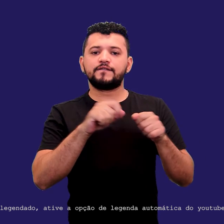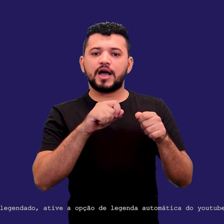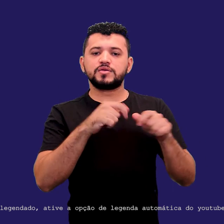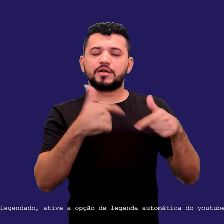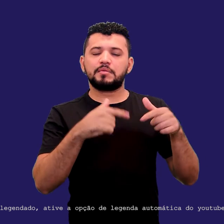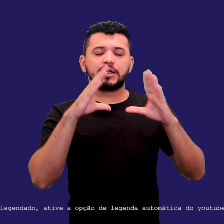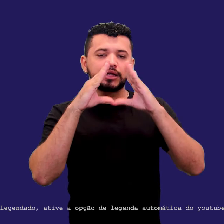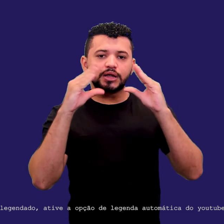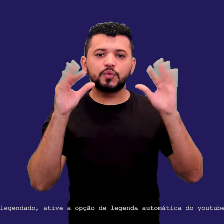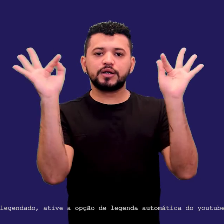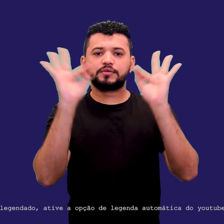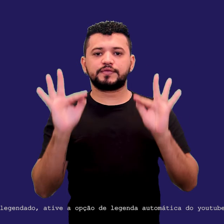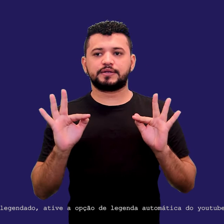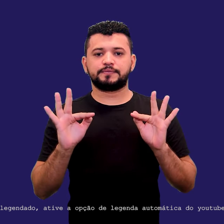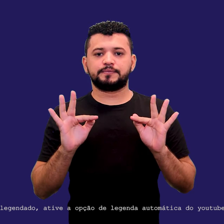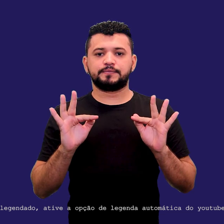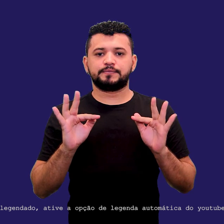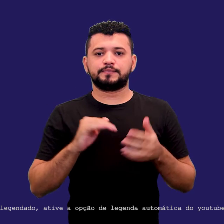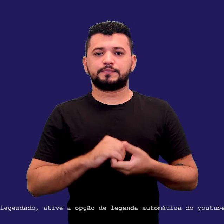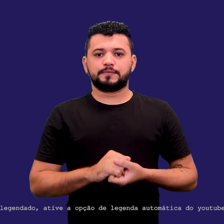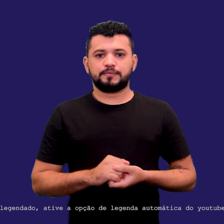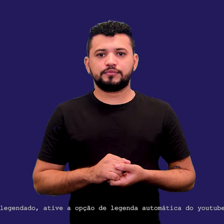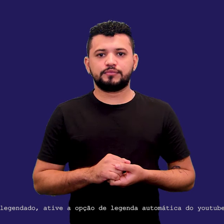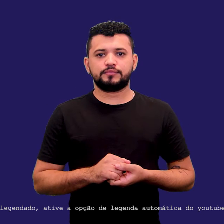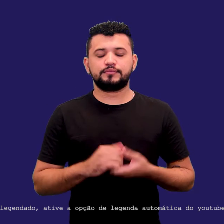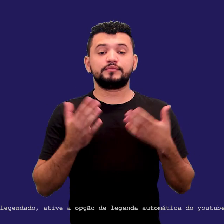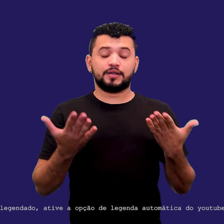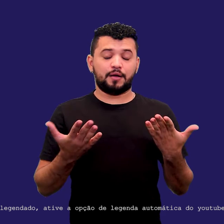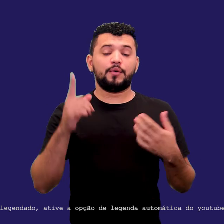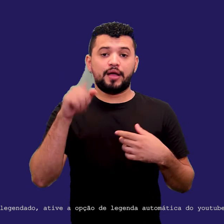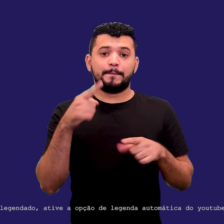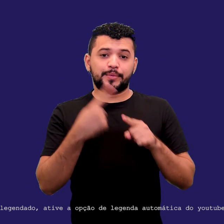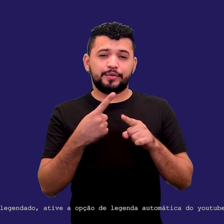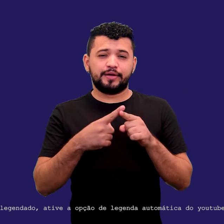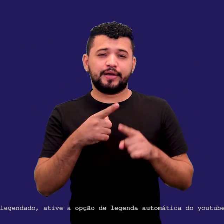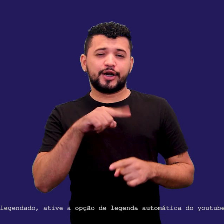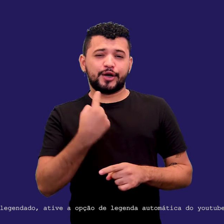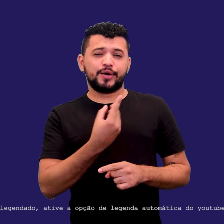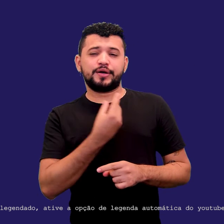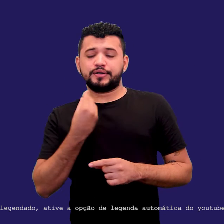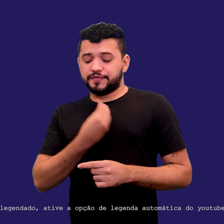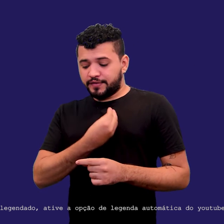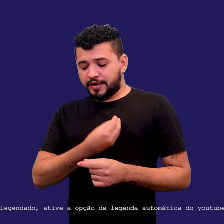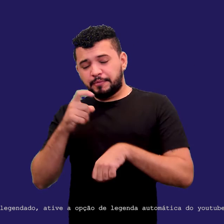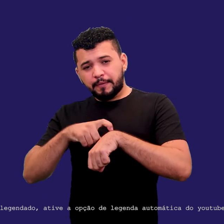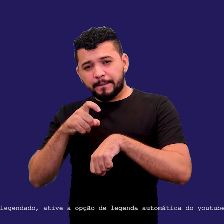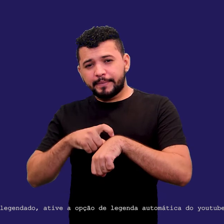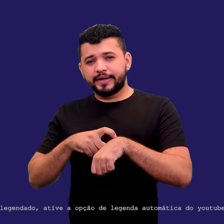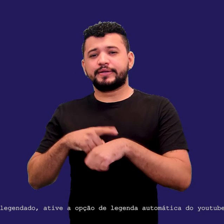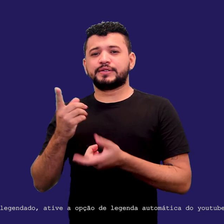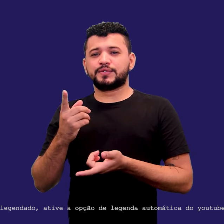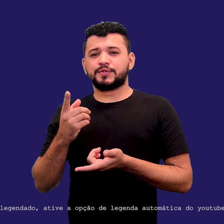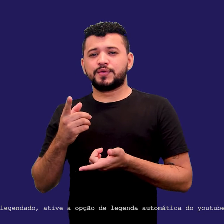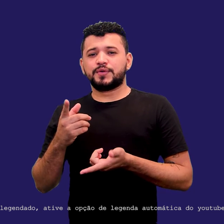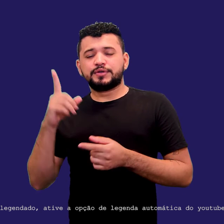sucessivamente. É, mesmo porque a gente vive um momento tão delicado, né, professor? De vida instável, de incertezas. É